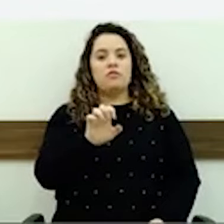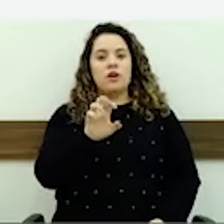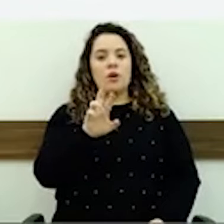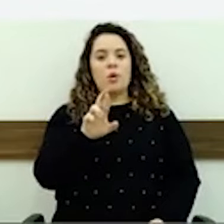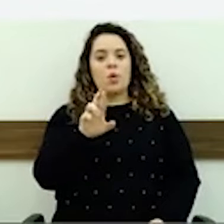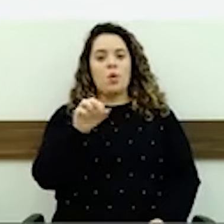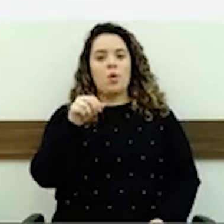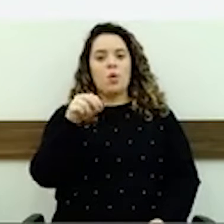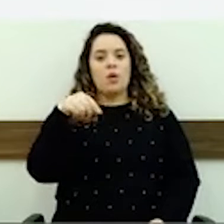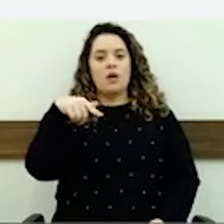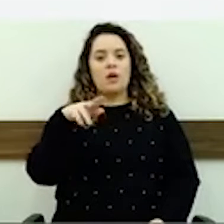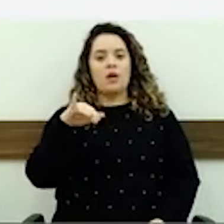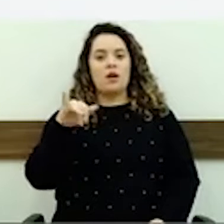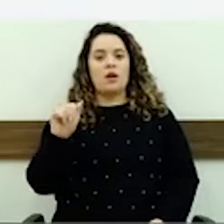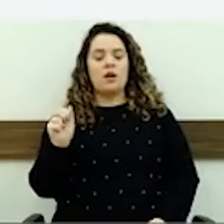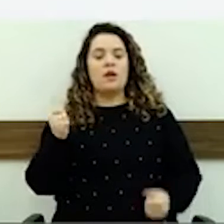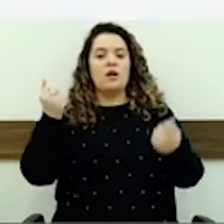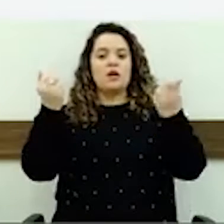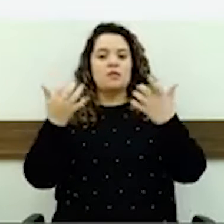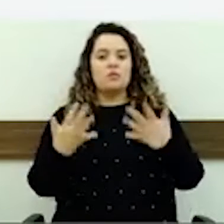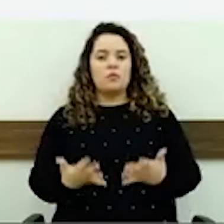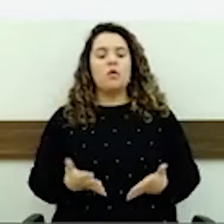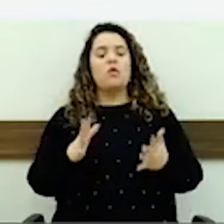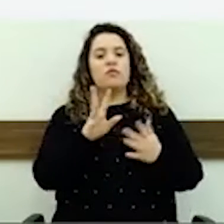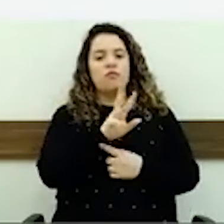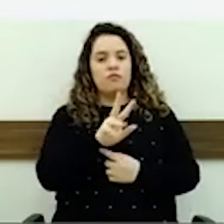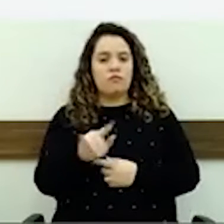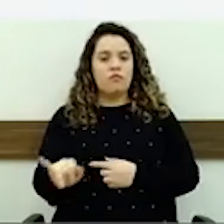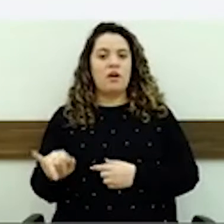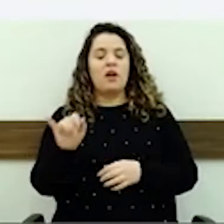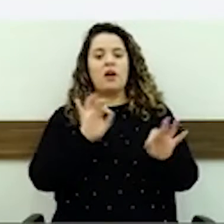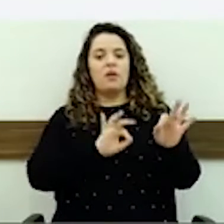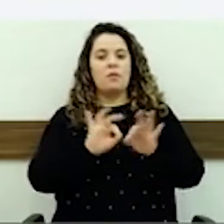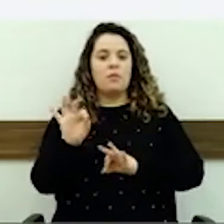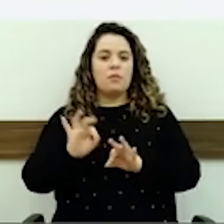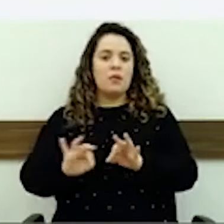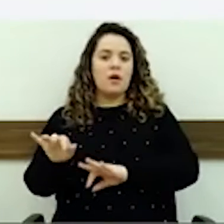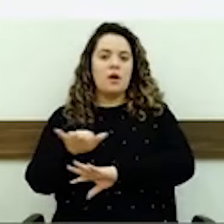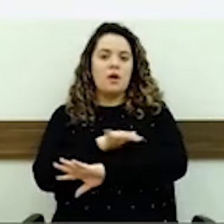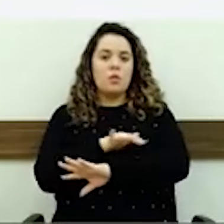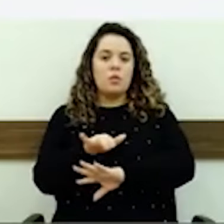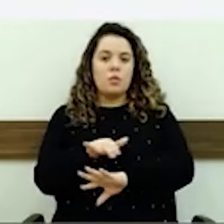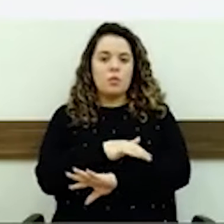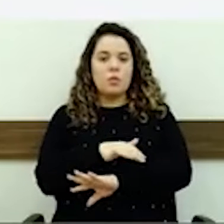arrumando nessas estradas e essas ruas aí com problemas.